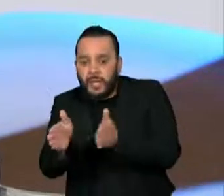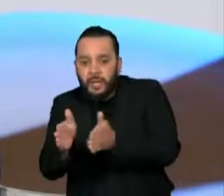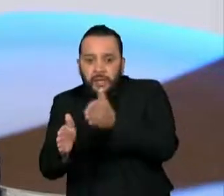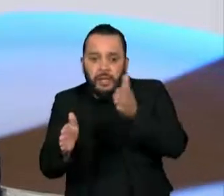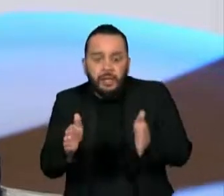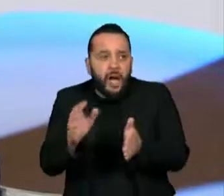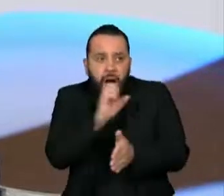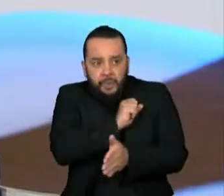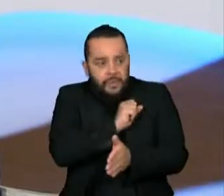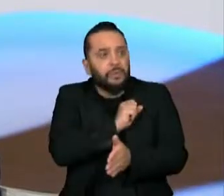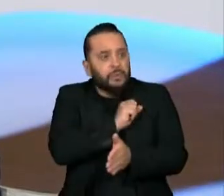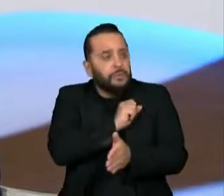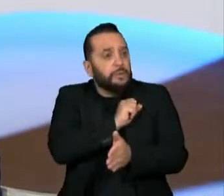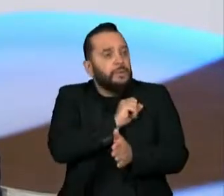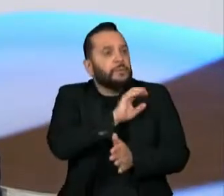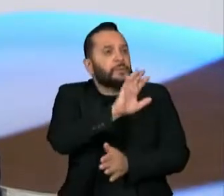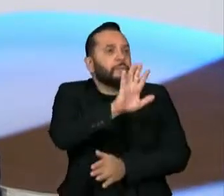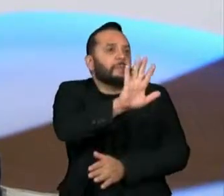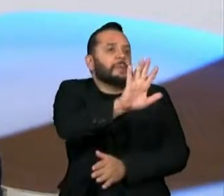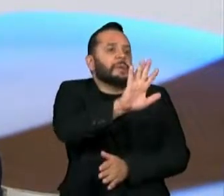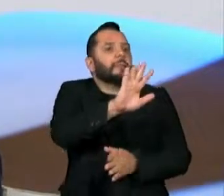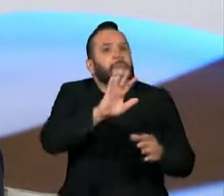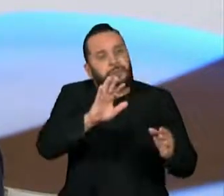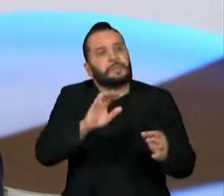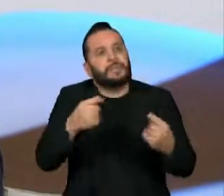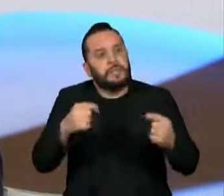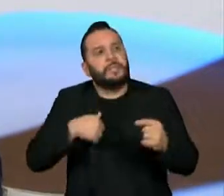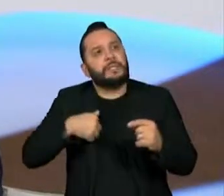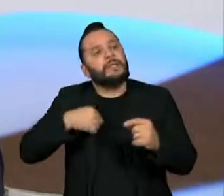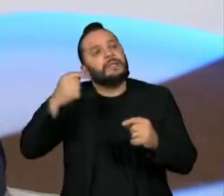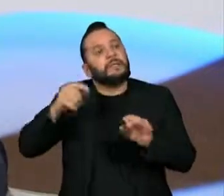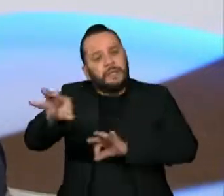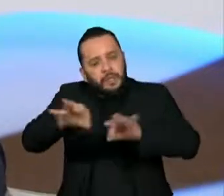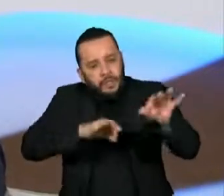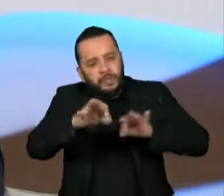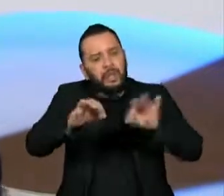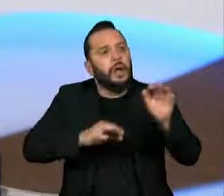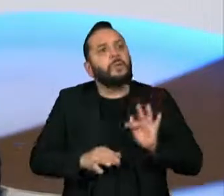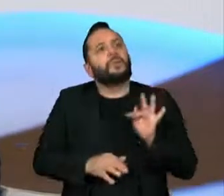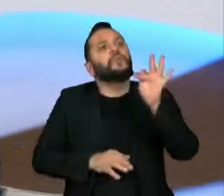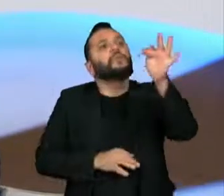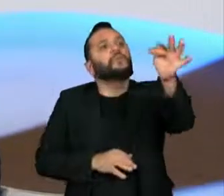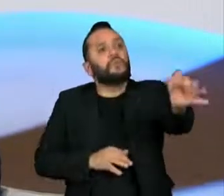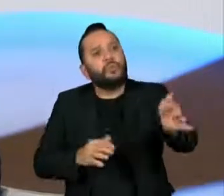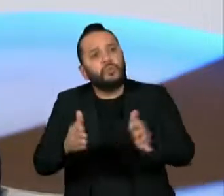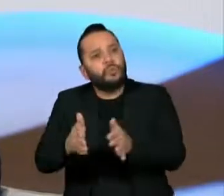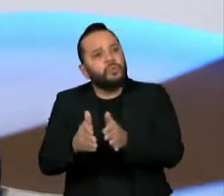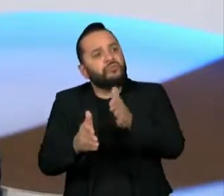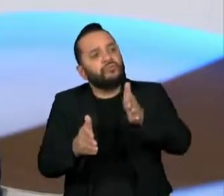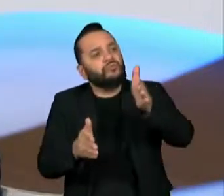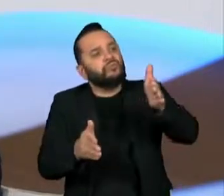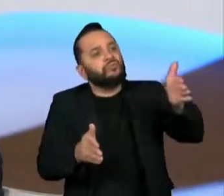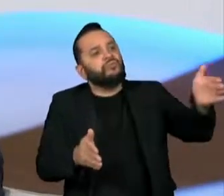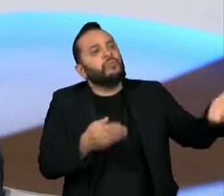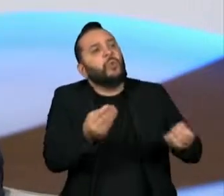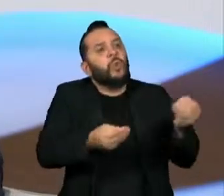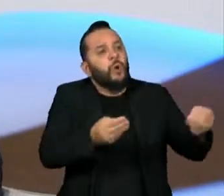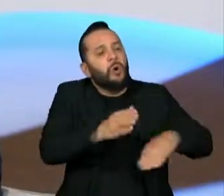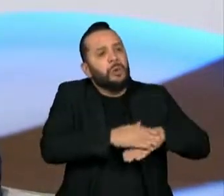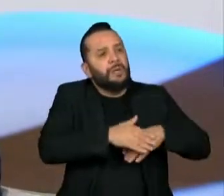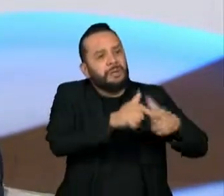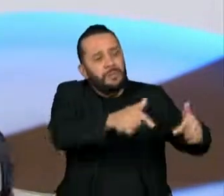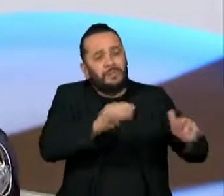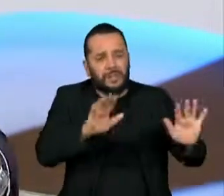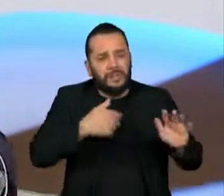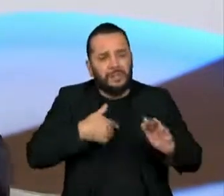um sentido de rumo, de direção e de propósito no longo prazo. Essa é a minha esperança, que as novas gerações sejam capazes